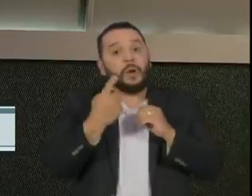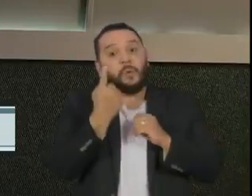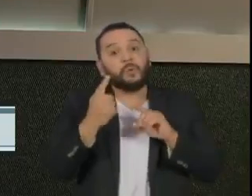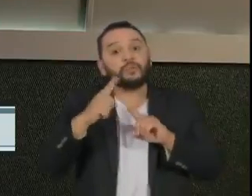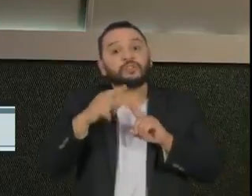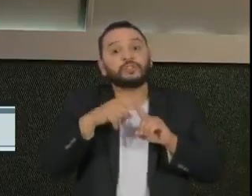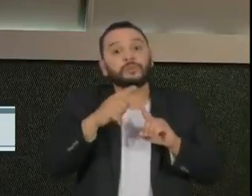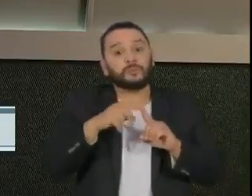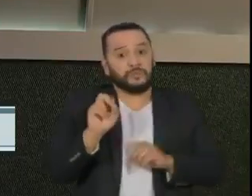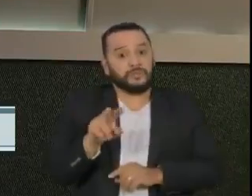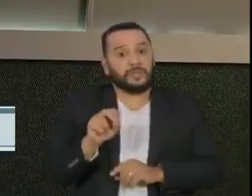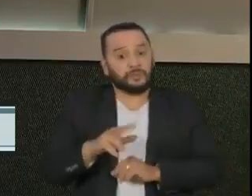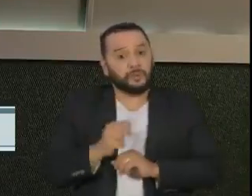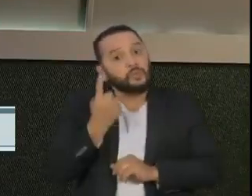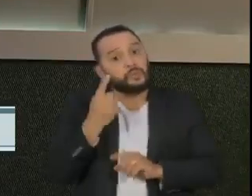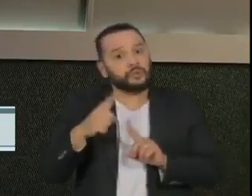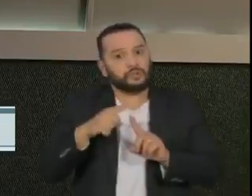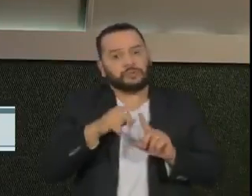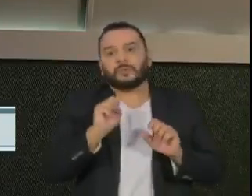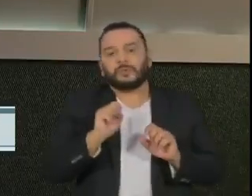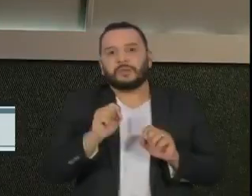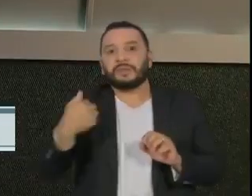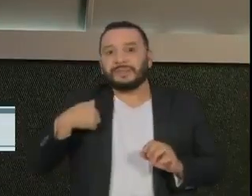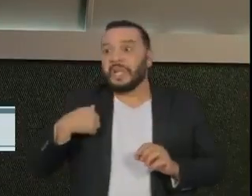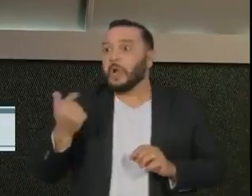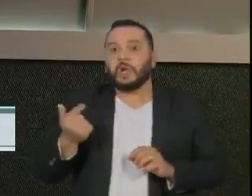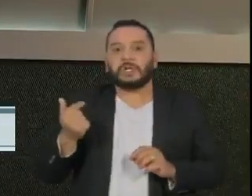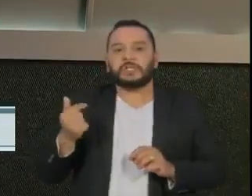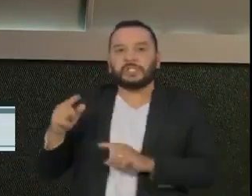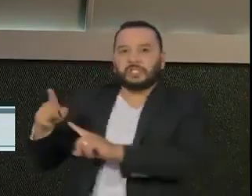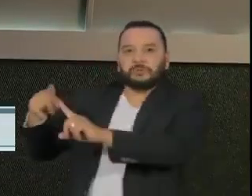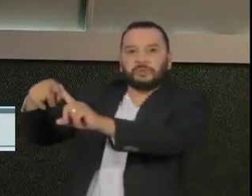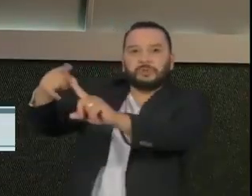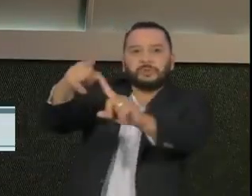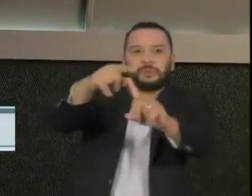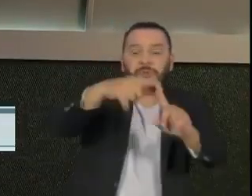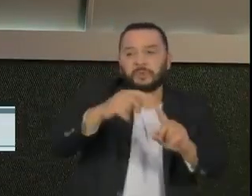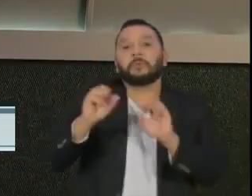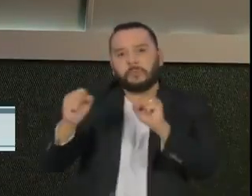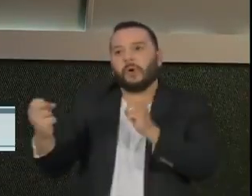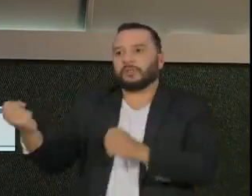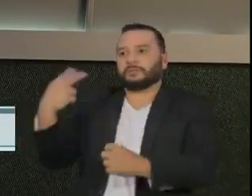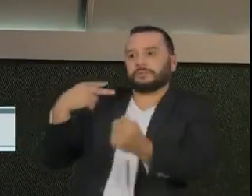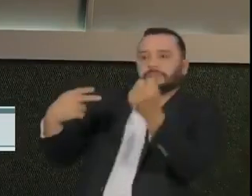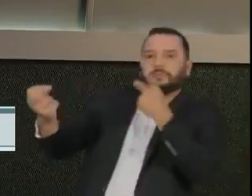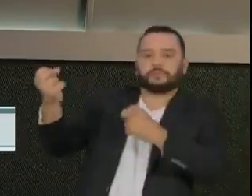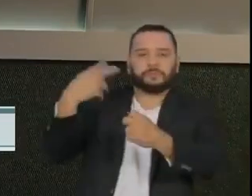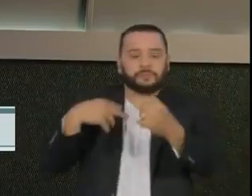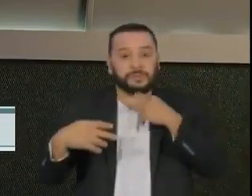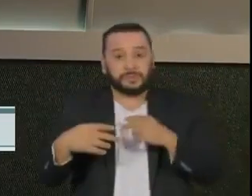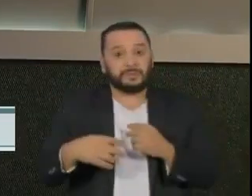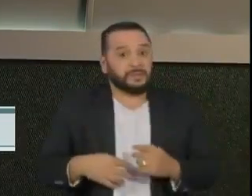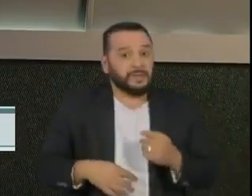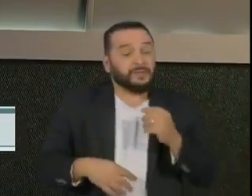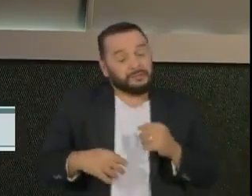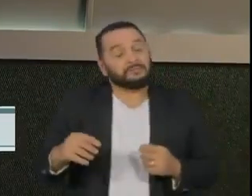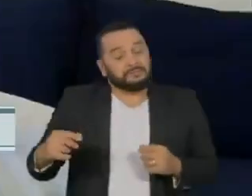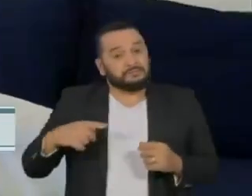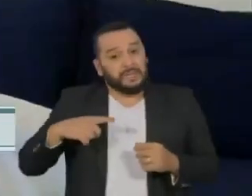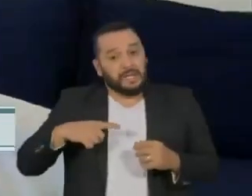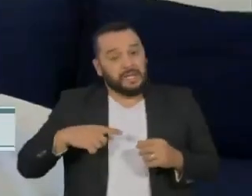isso não quer dizer que você vai ter imunidade e nem que esse anticorpo é um anticorpo que a gente chama de